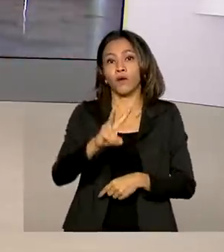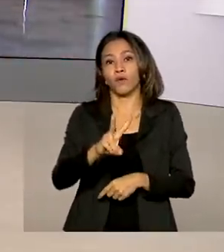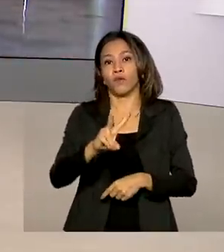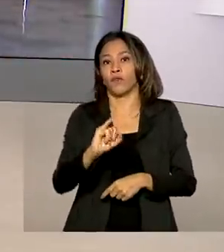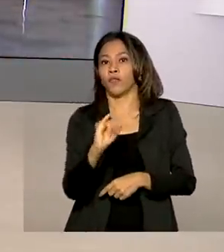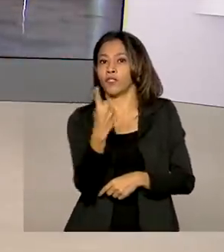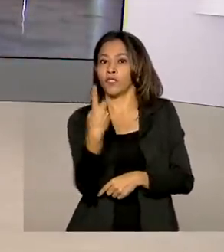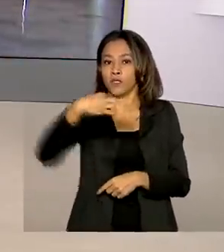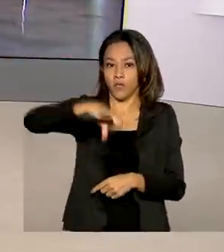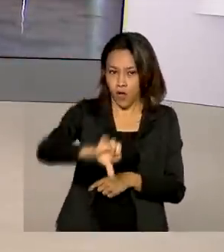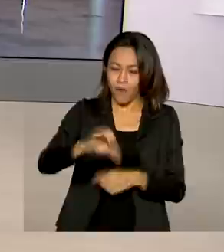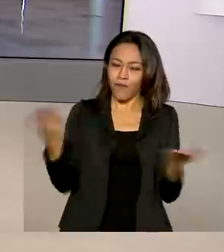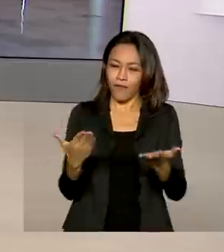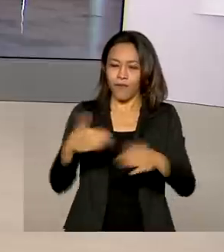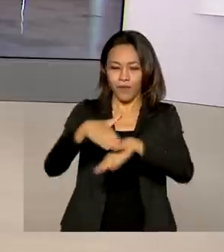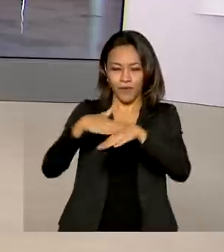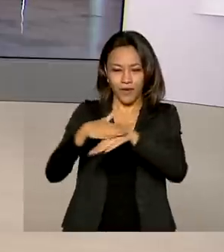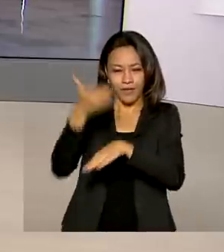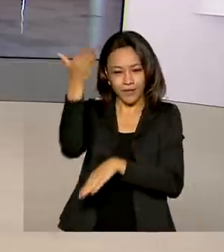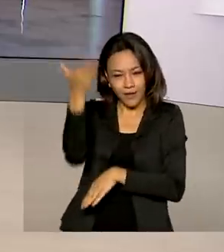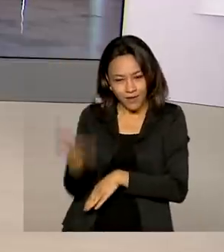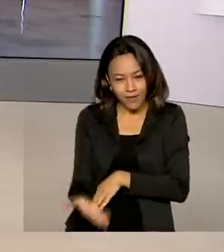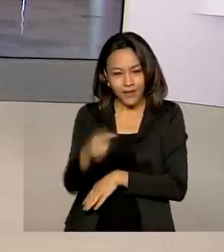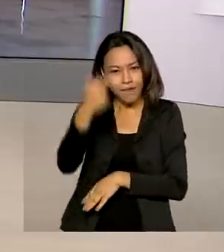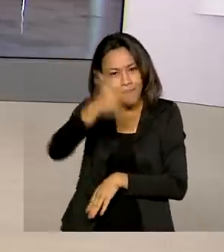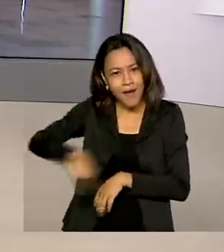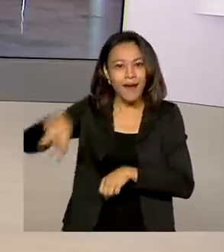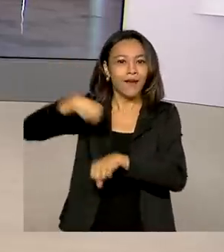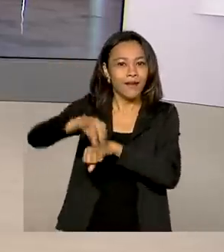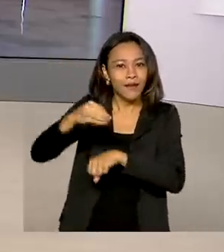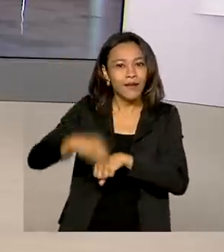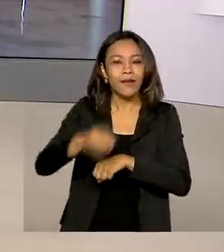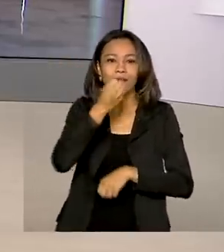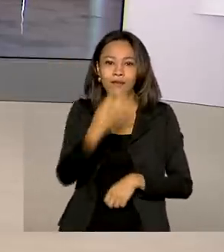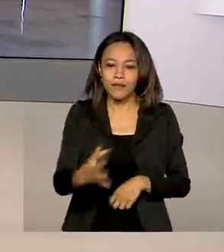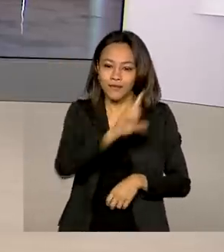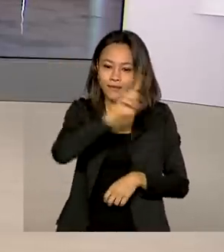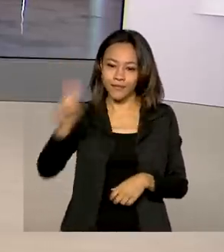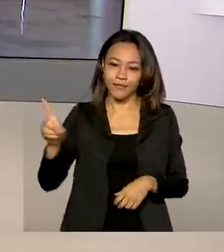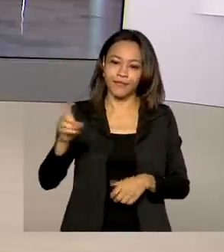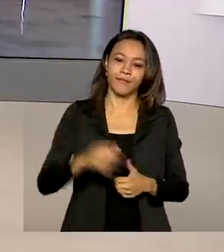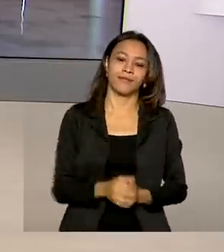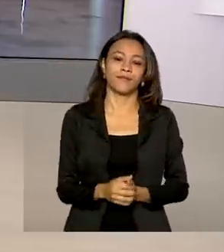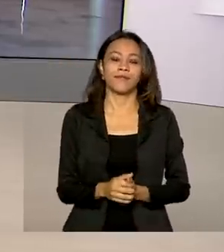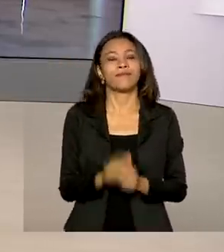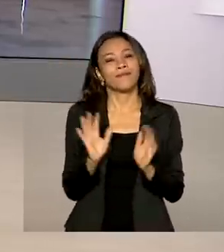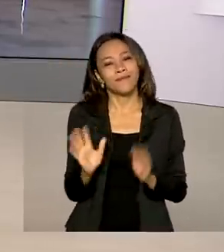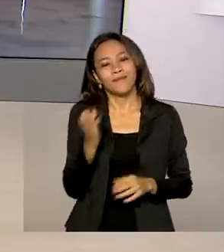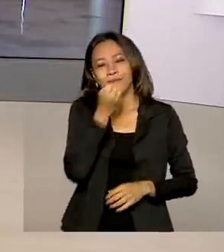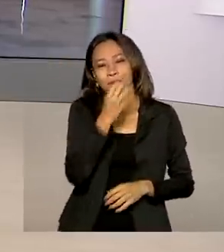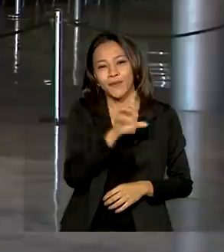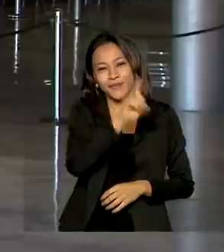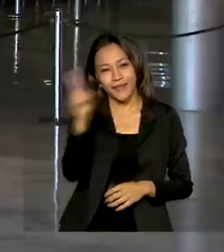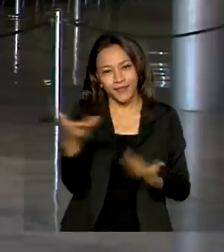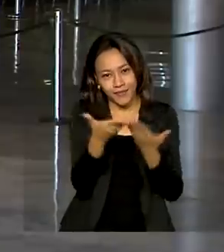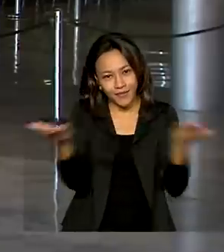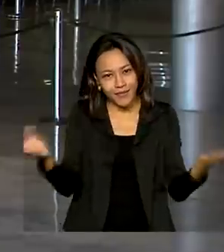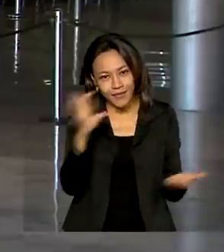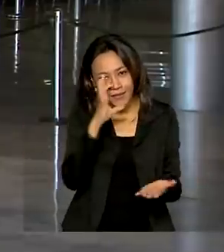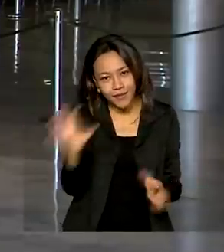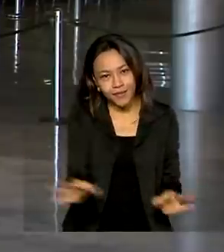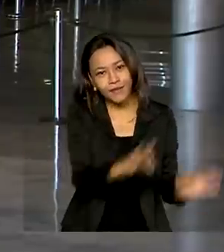Noronha que a gente conversa agora, ela tem mais informações. Bom dia, Gabriela. Bom dia, Daniel. Bom dia a todos que nos